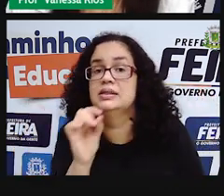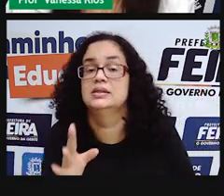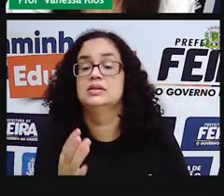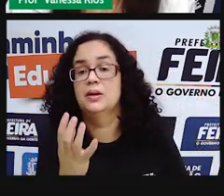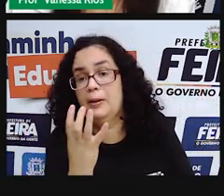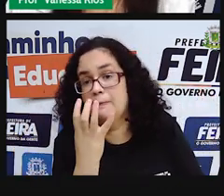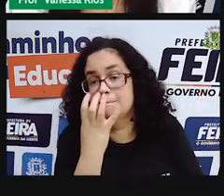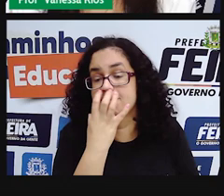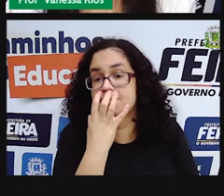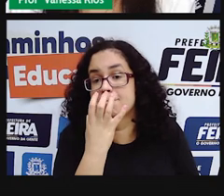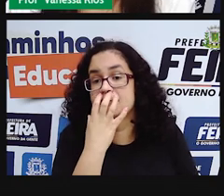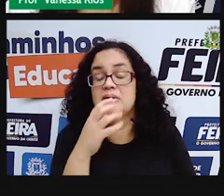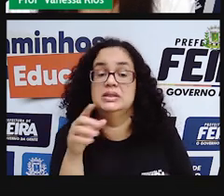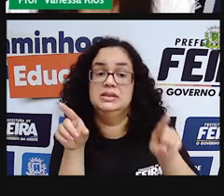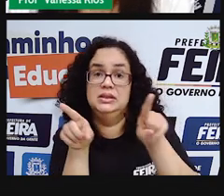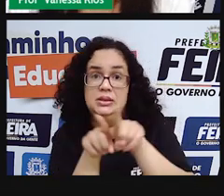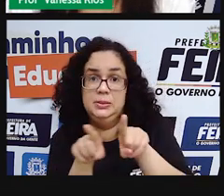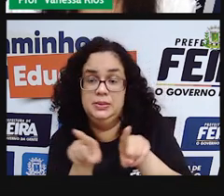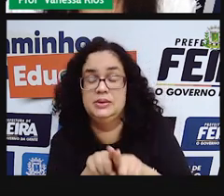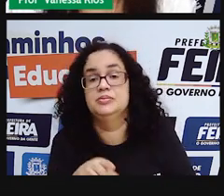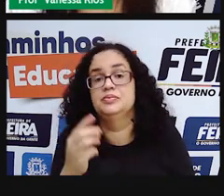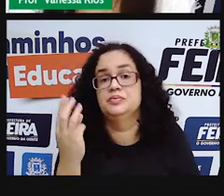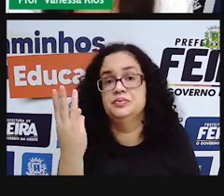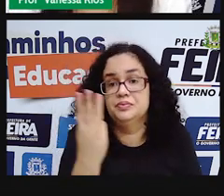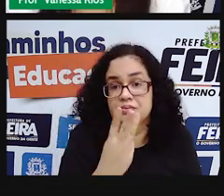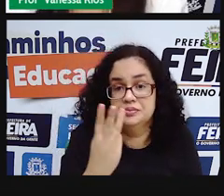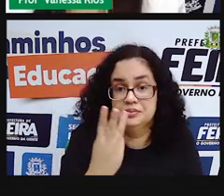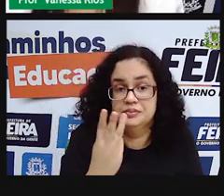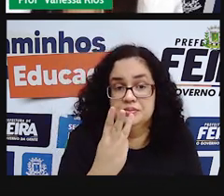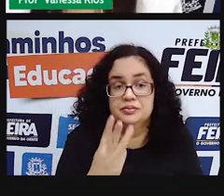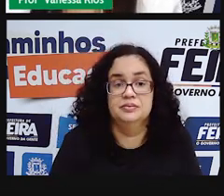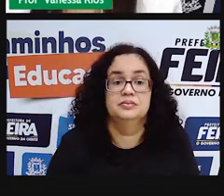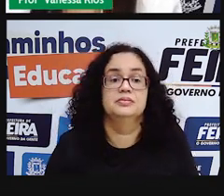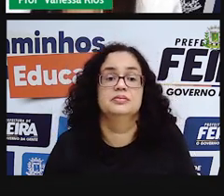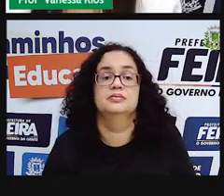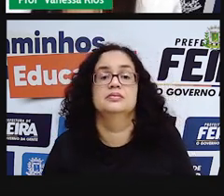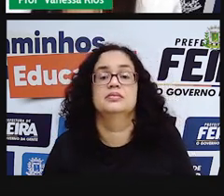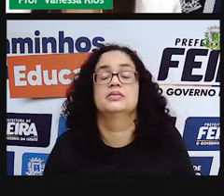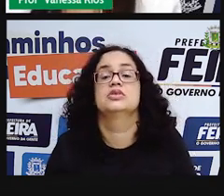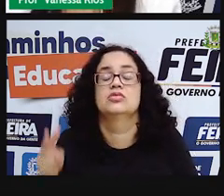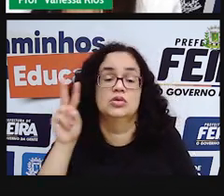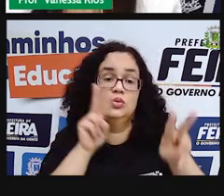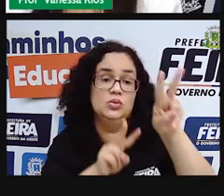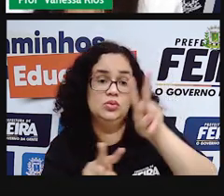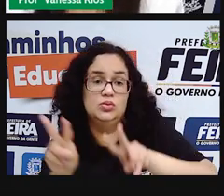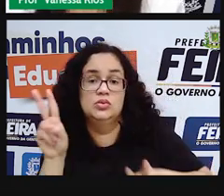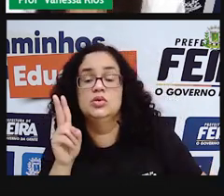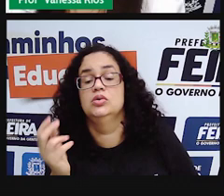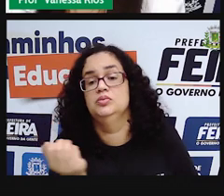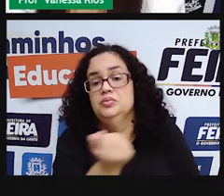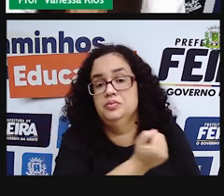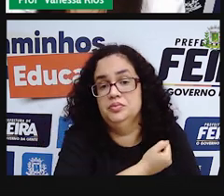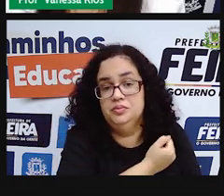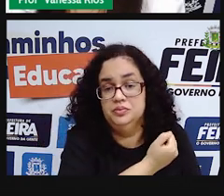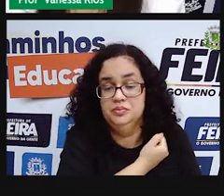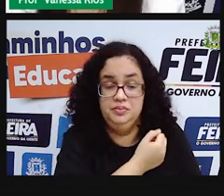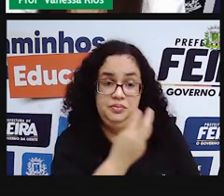consome também três pacotes. O que que a gente observa? Aqui o número três, ó,